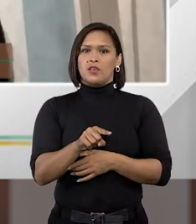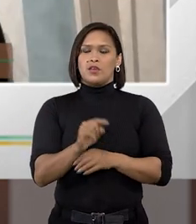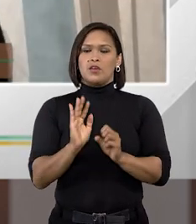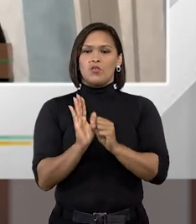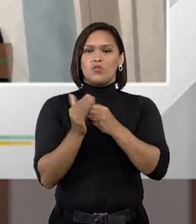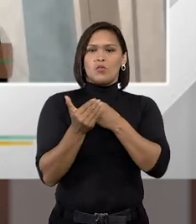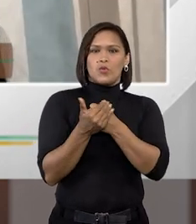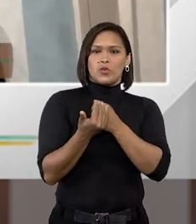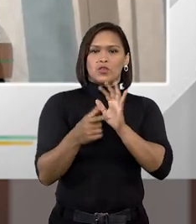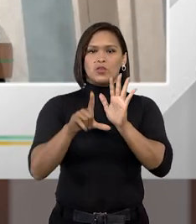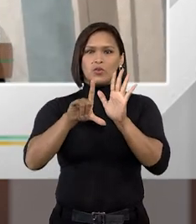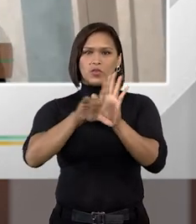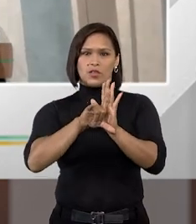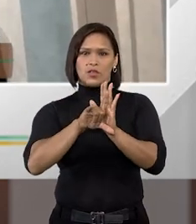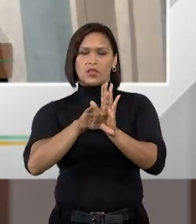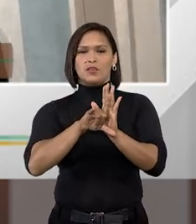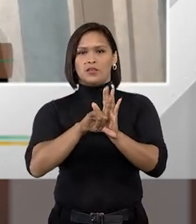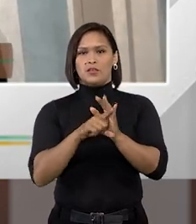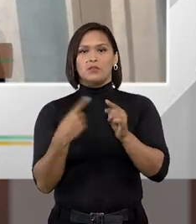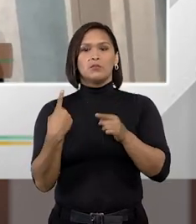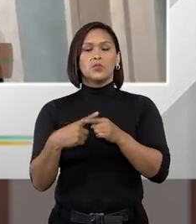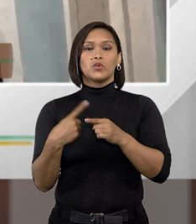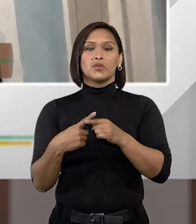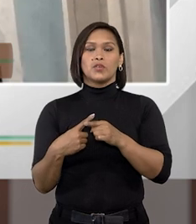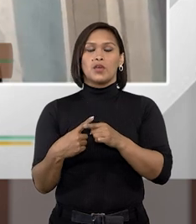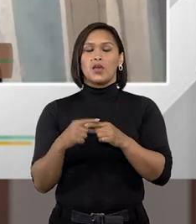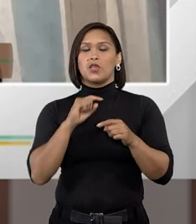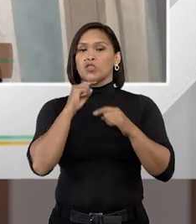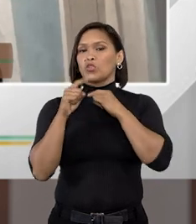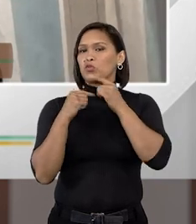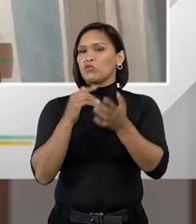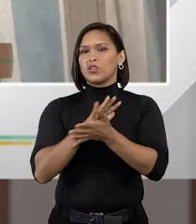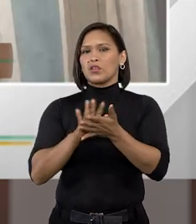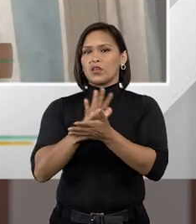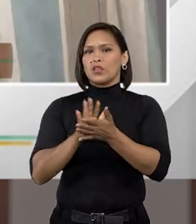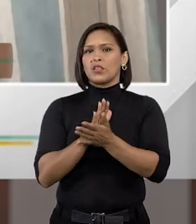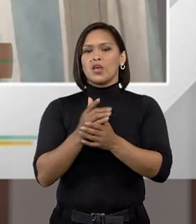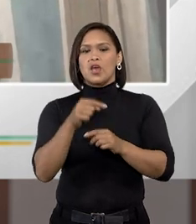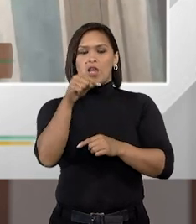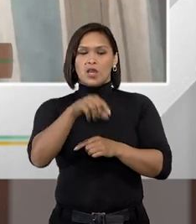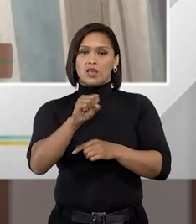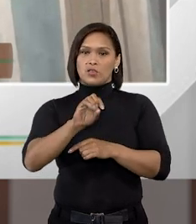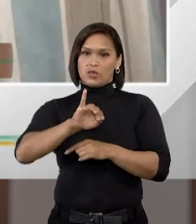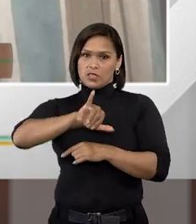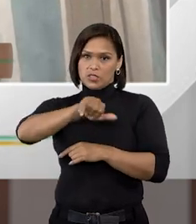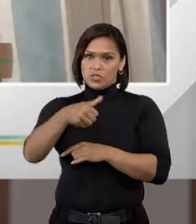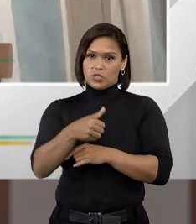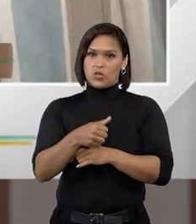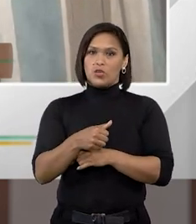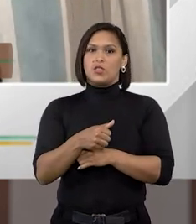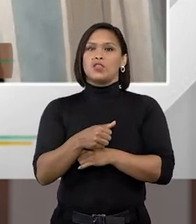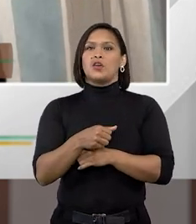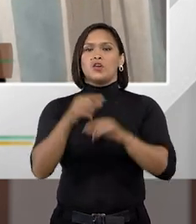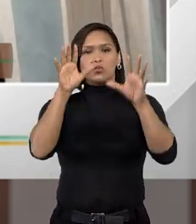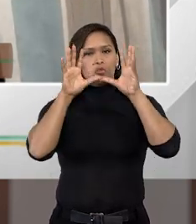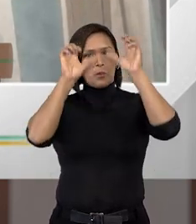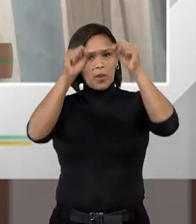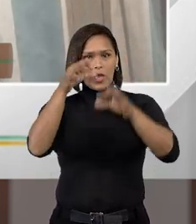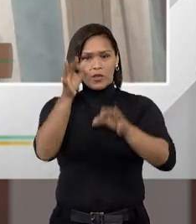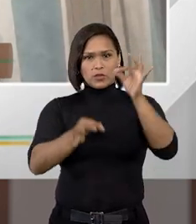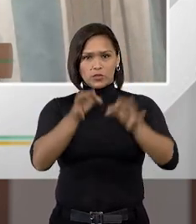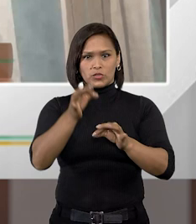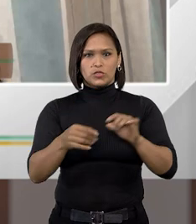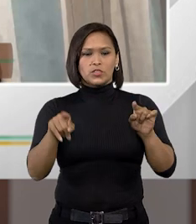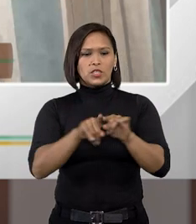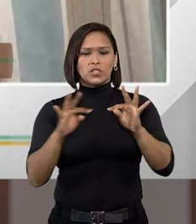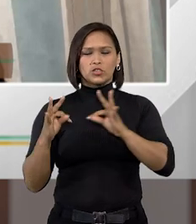protetor da lei infraconstitucional. Então, não há dúvidas que se tratando do nosso STJ, o Superior Tribunal de Justiça, a